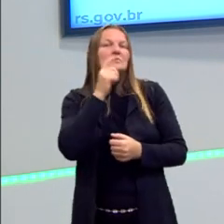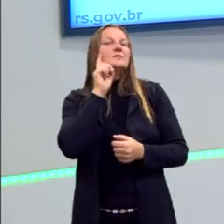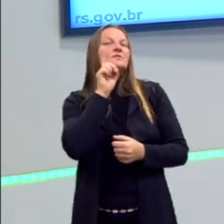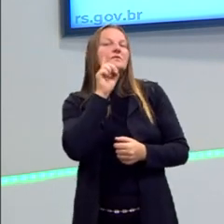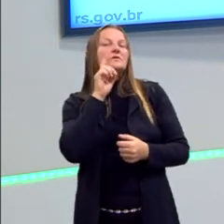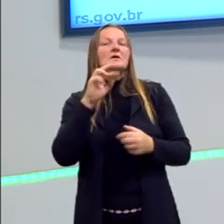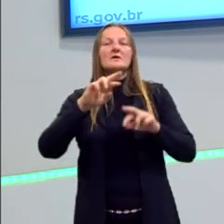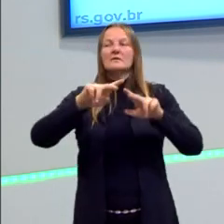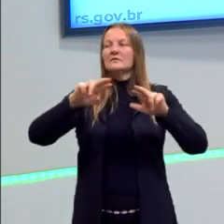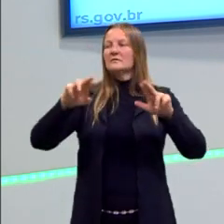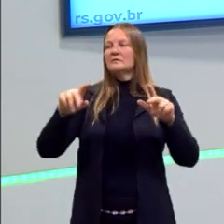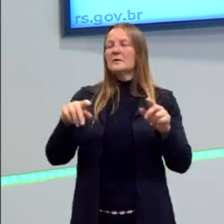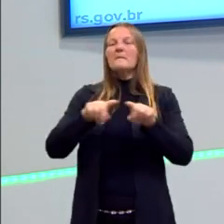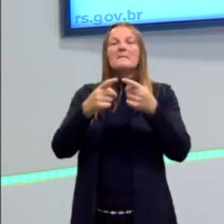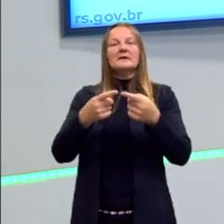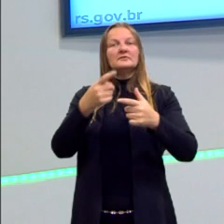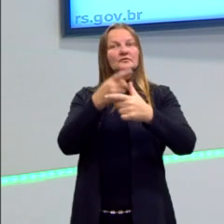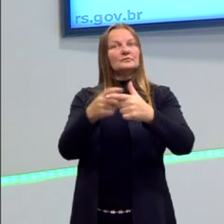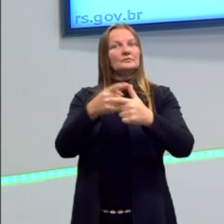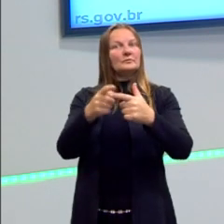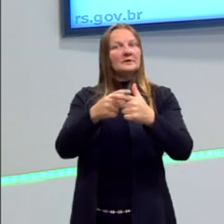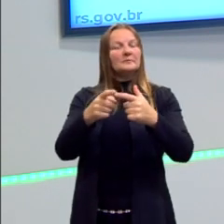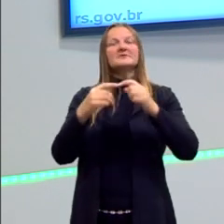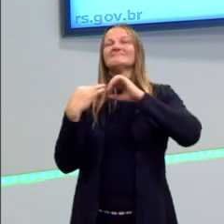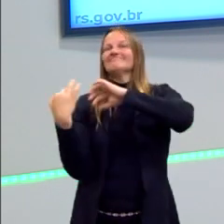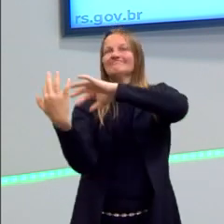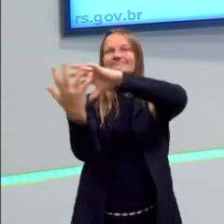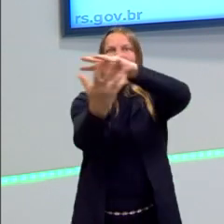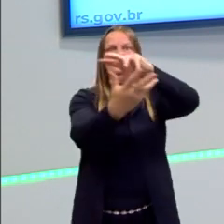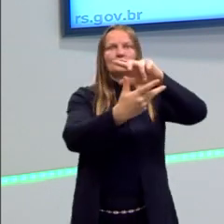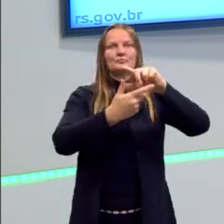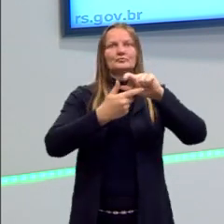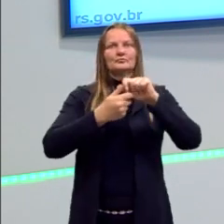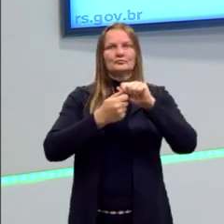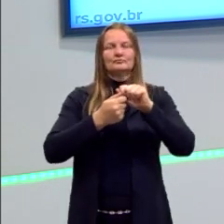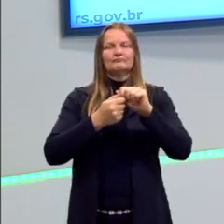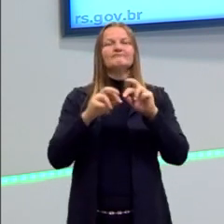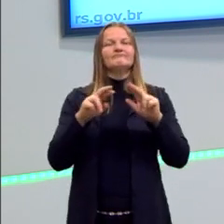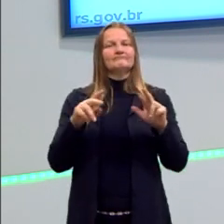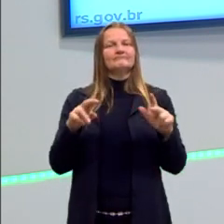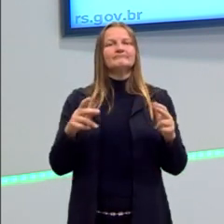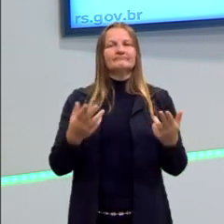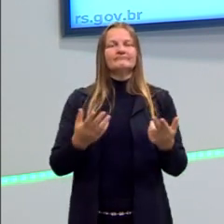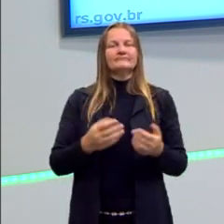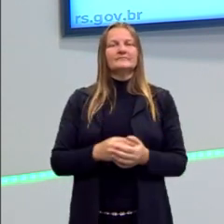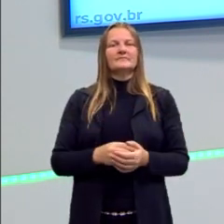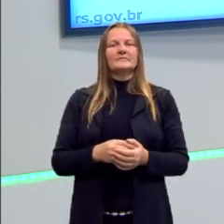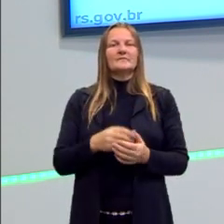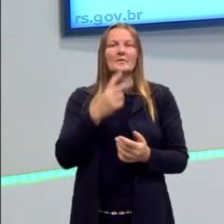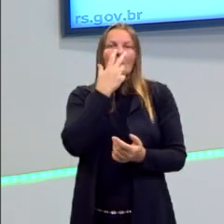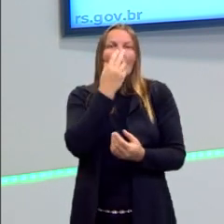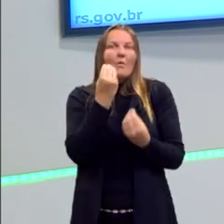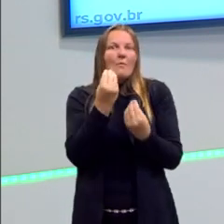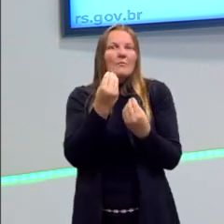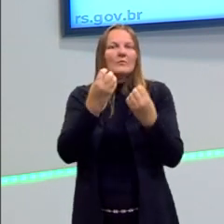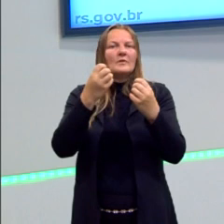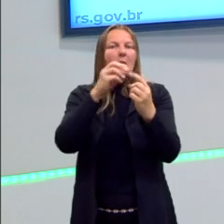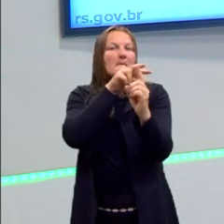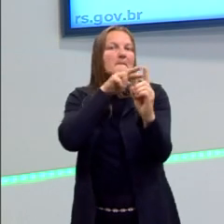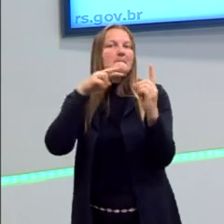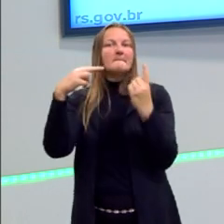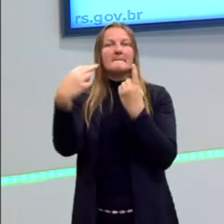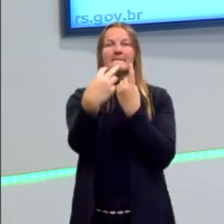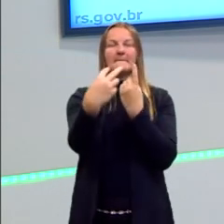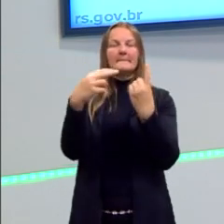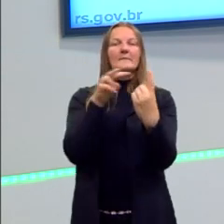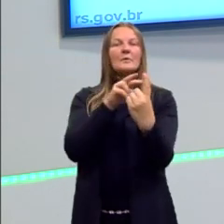nacionais, mas os problemas são mundiais. Então, essa é um entrave e essa é uma perspectiva